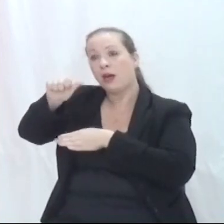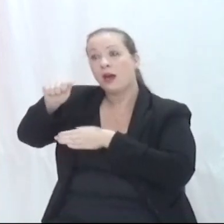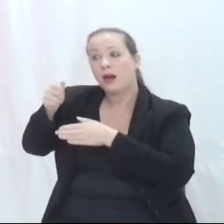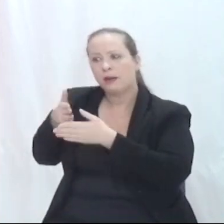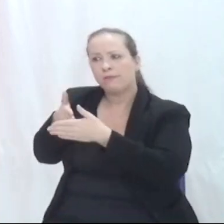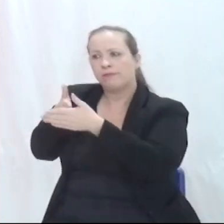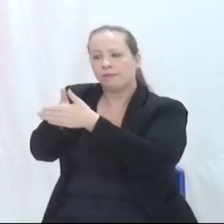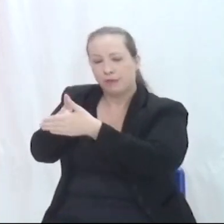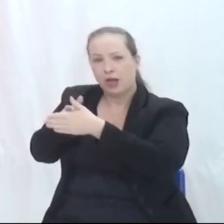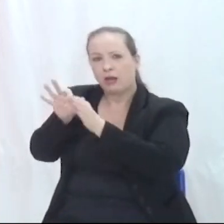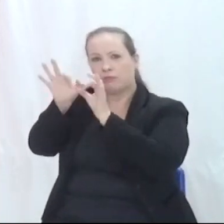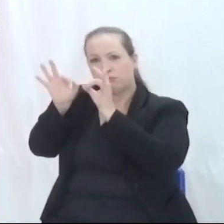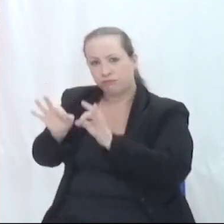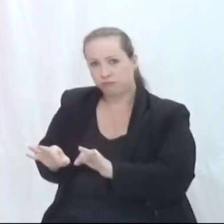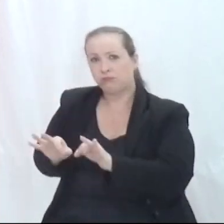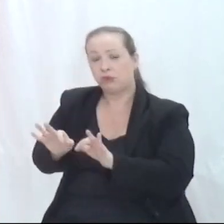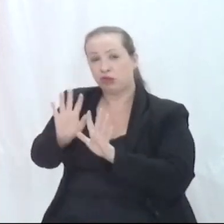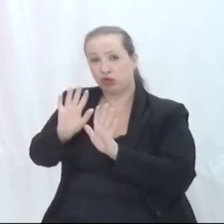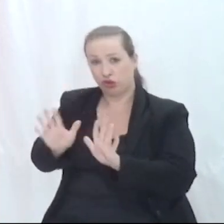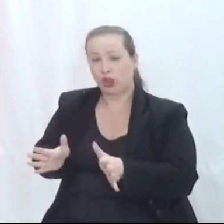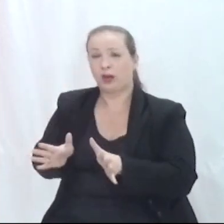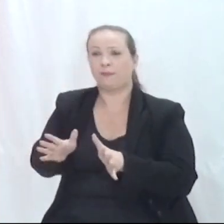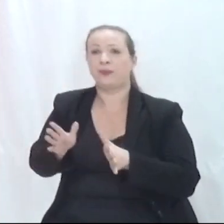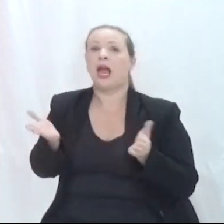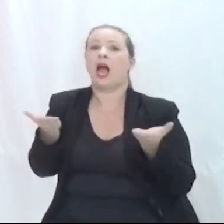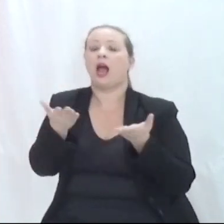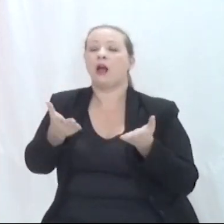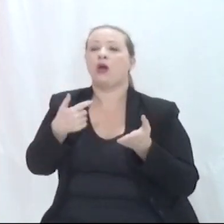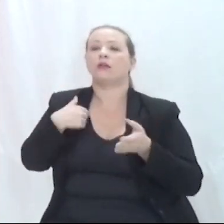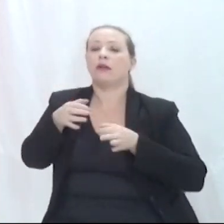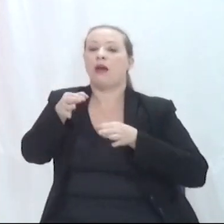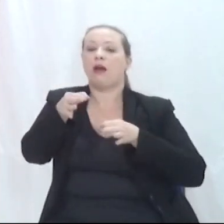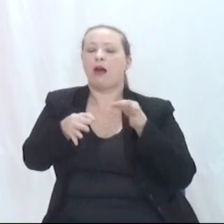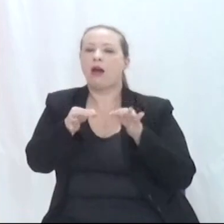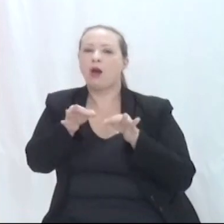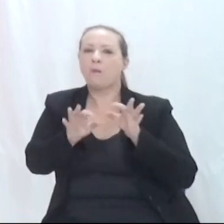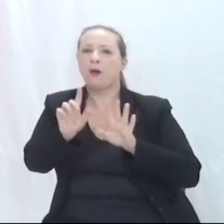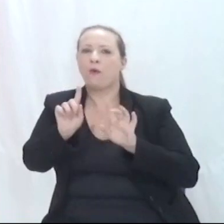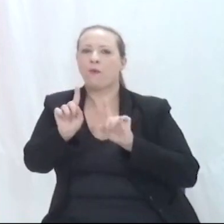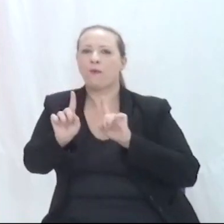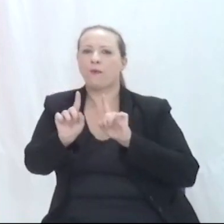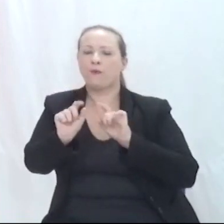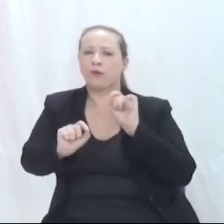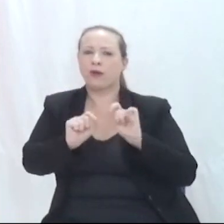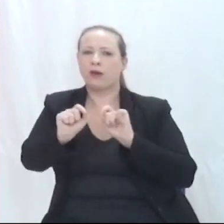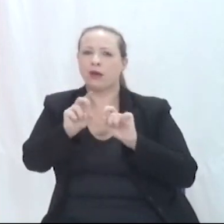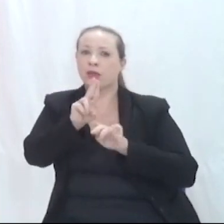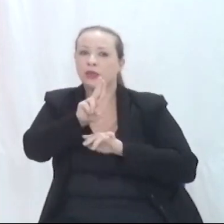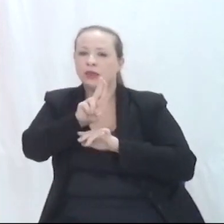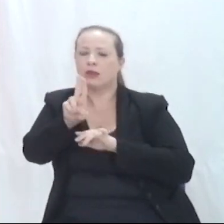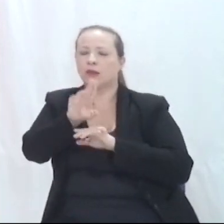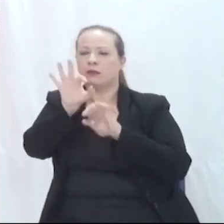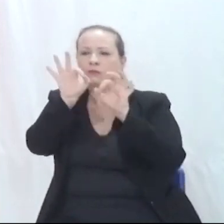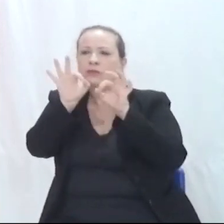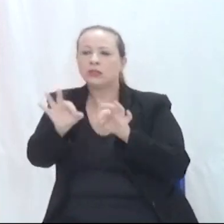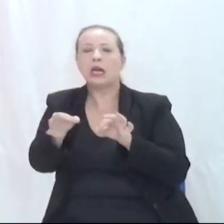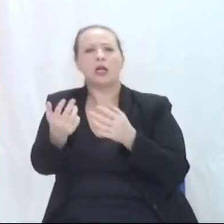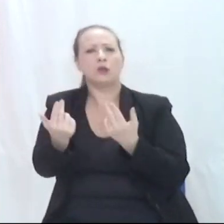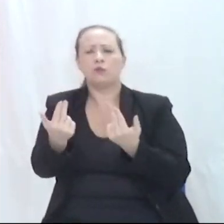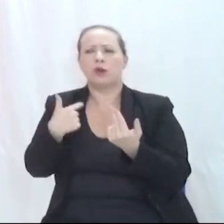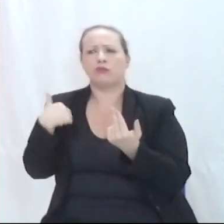E hoje estamos aqui, então, para regularizar a questão do nome. Deixar ele conforme a gente já utiliza. Porque